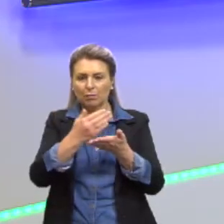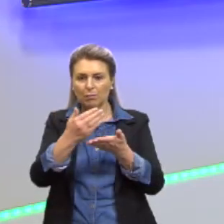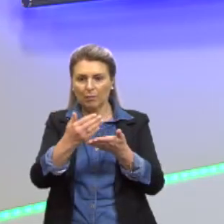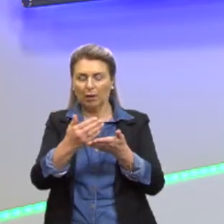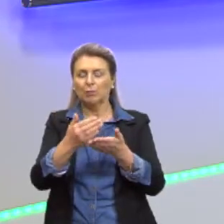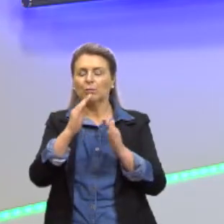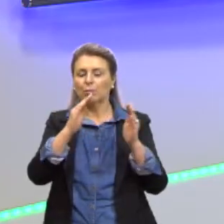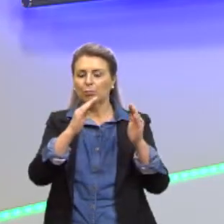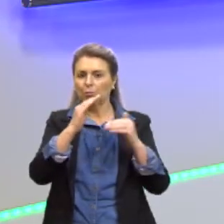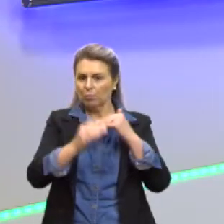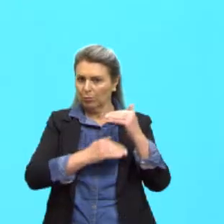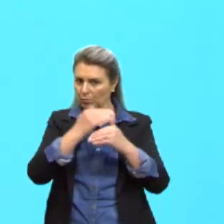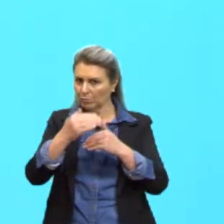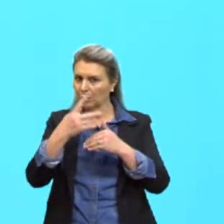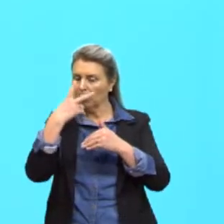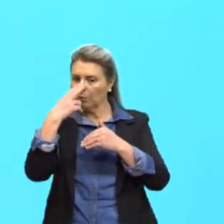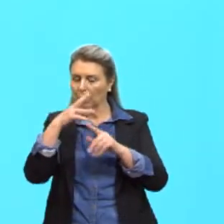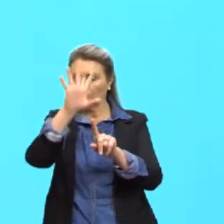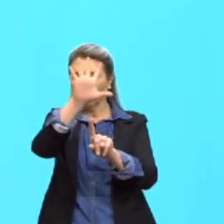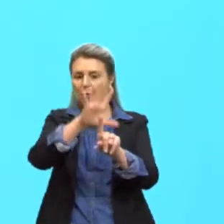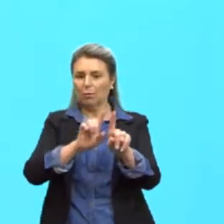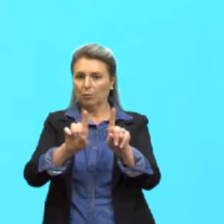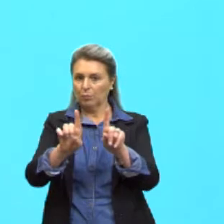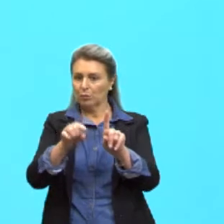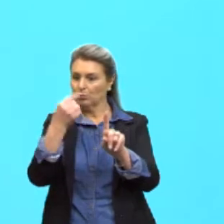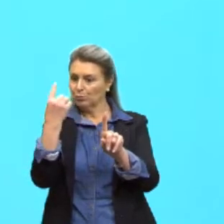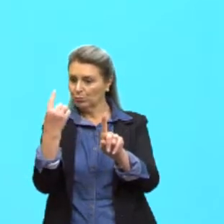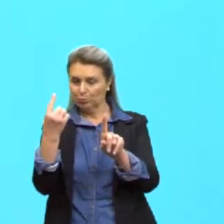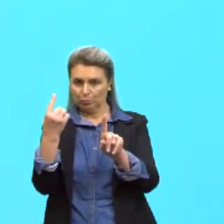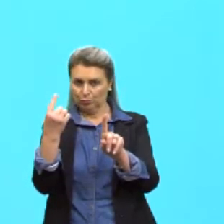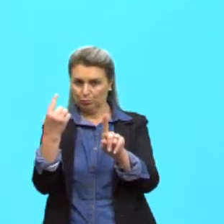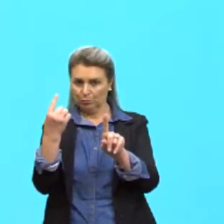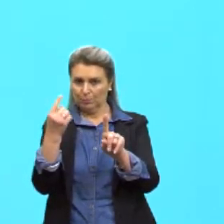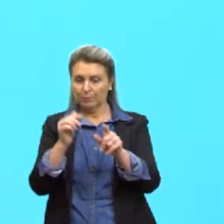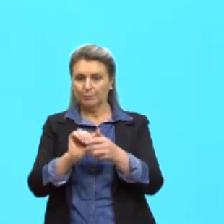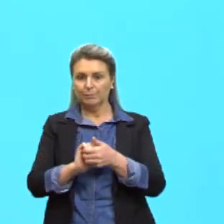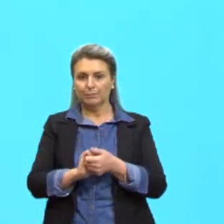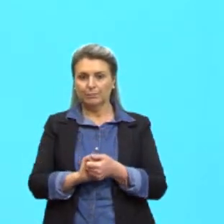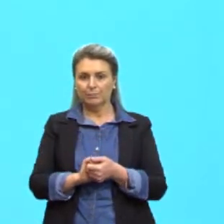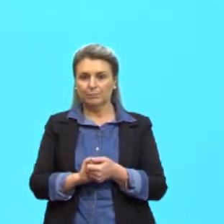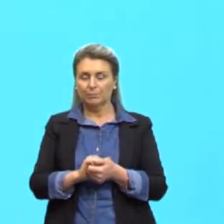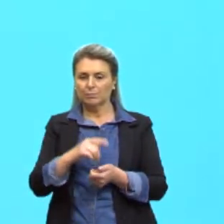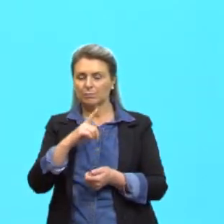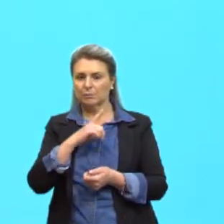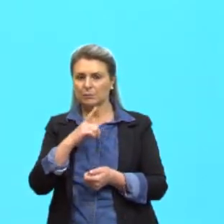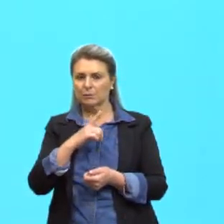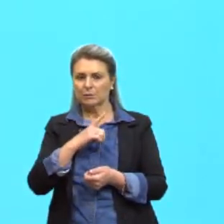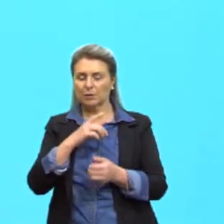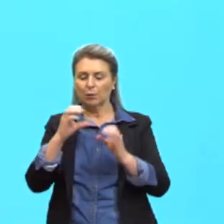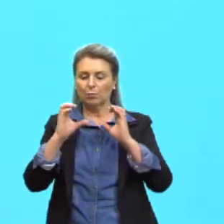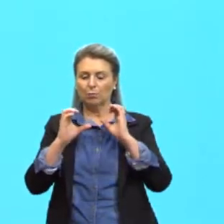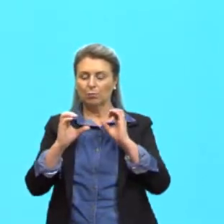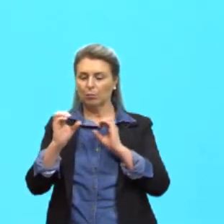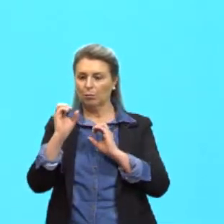processo da clonagem de um ser todo, tá? Nós temos um óvulo que recebe,